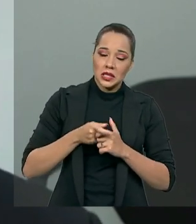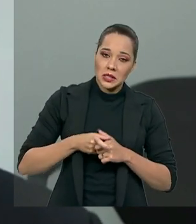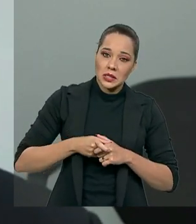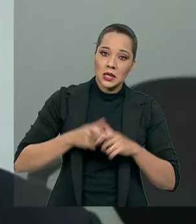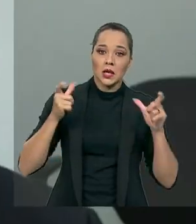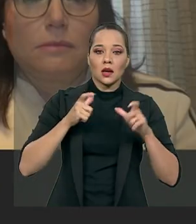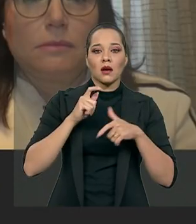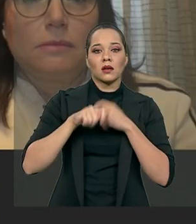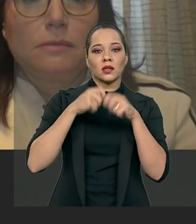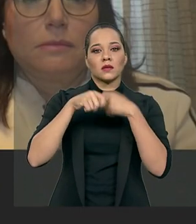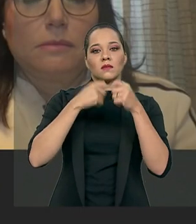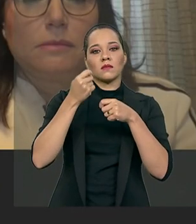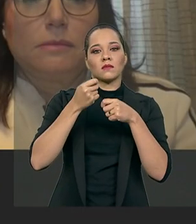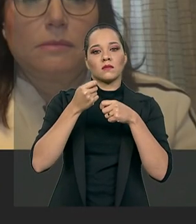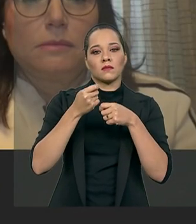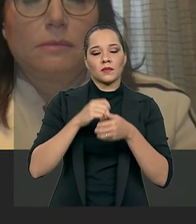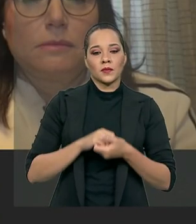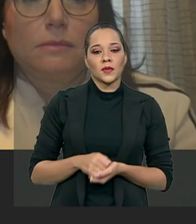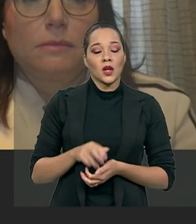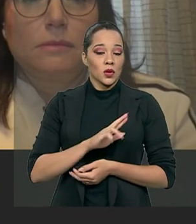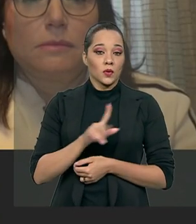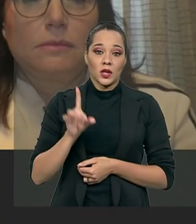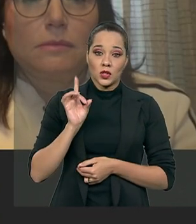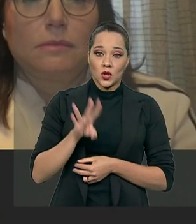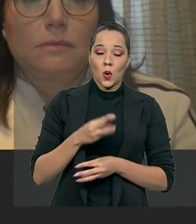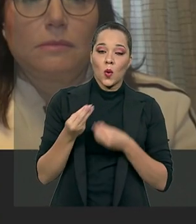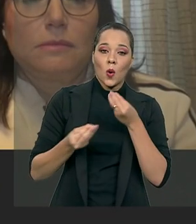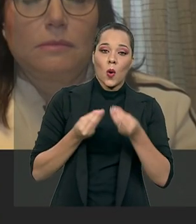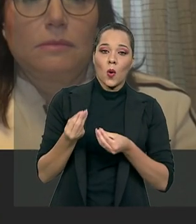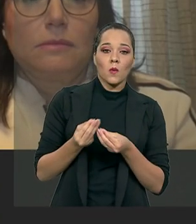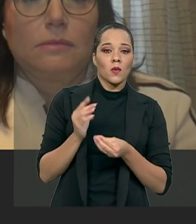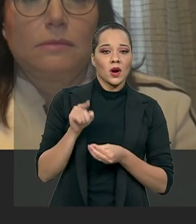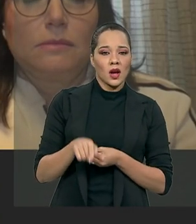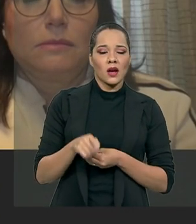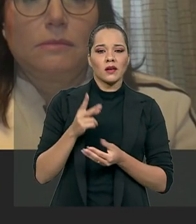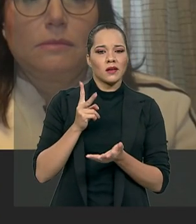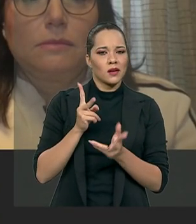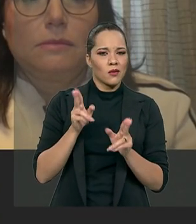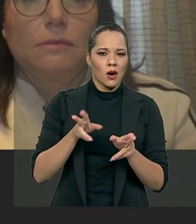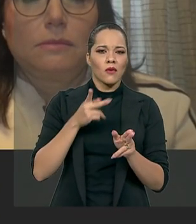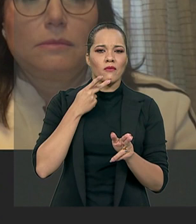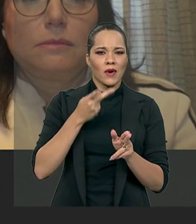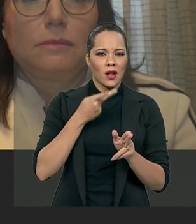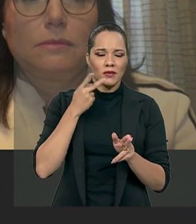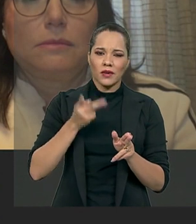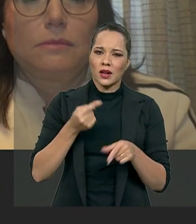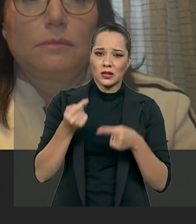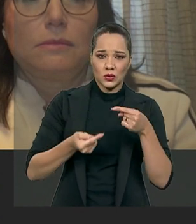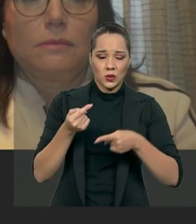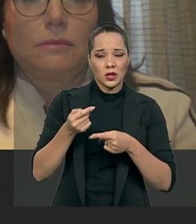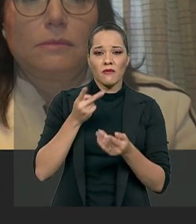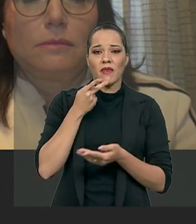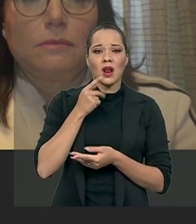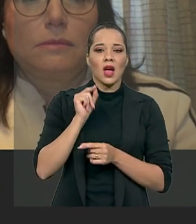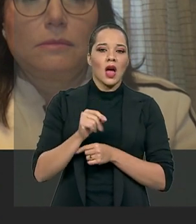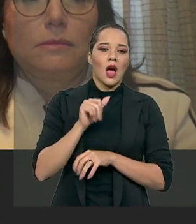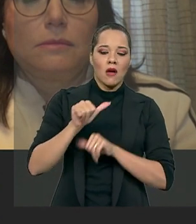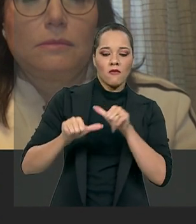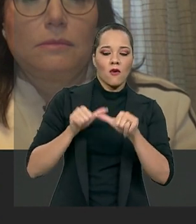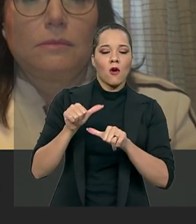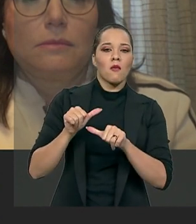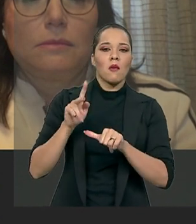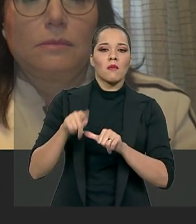crescimento econômico. Não se trata, como tem se colocado o tempo inteiro na discussão, é uma reforma para